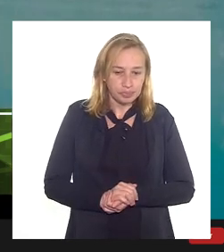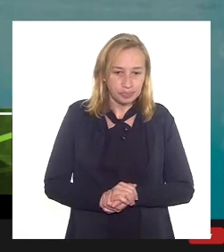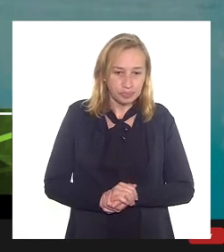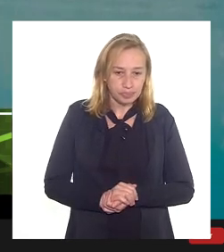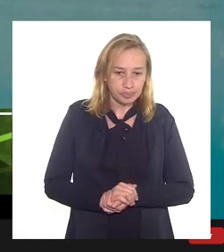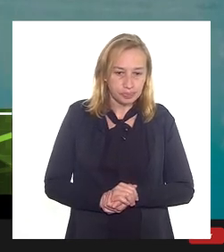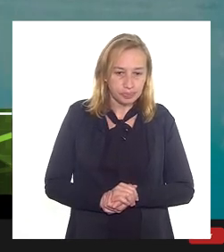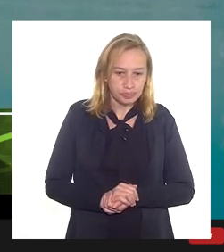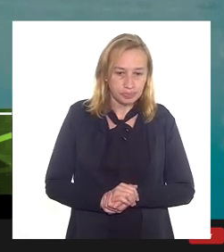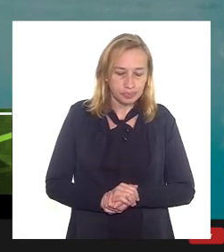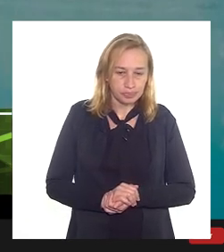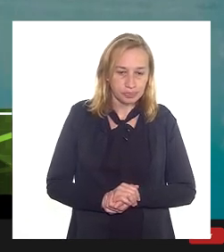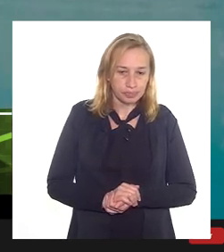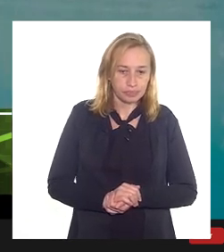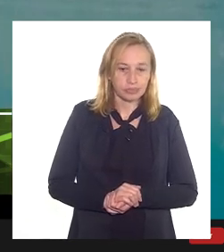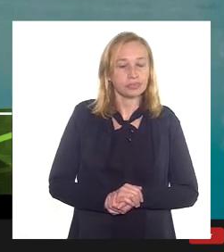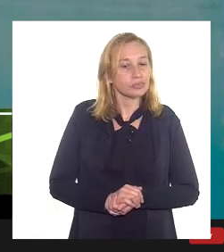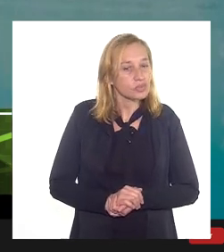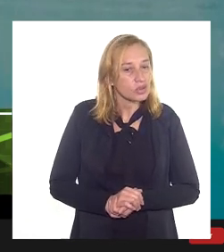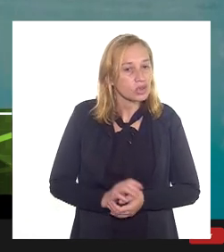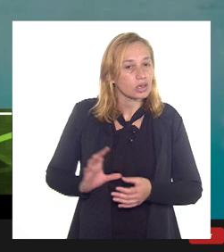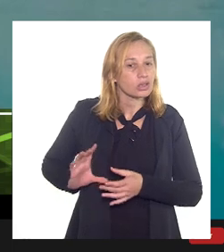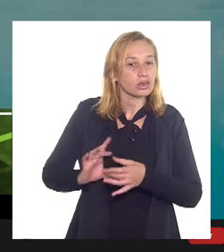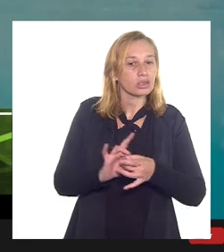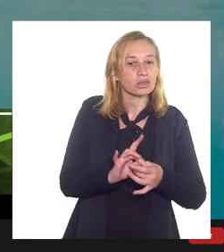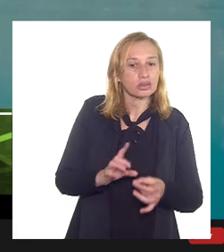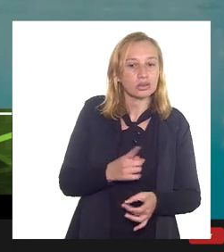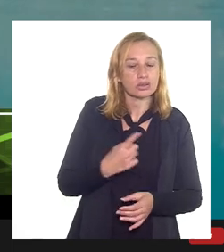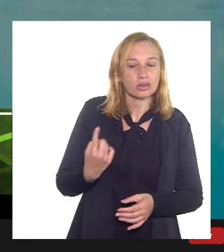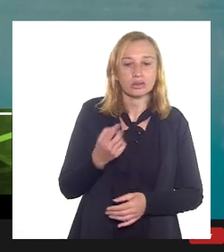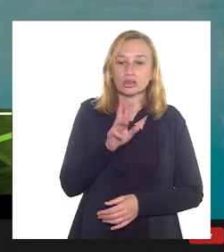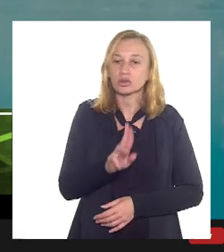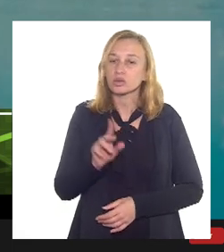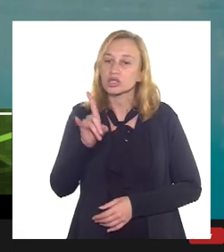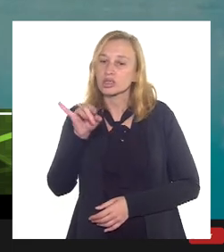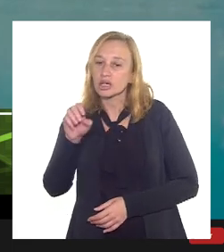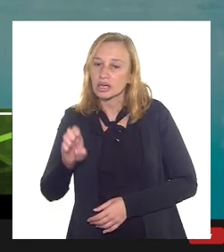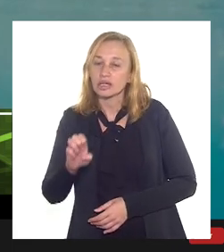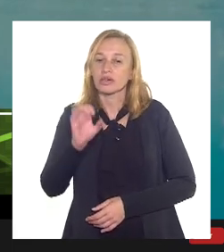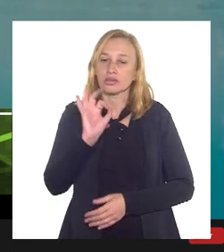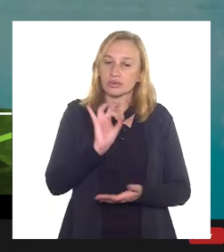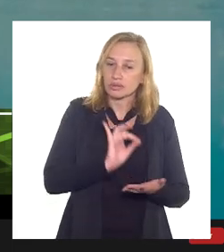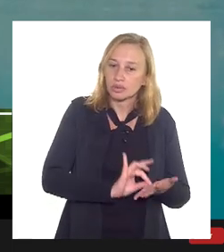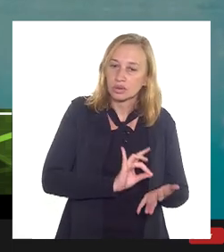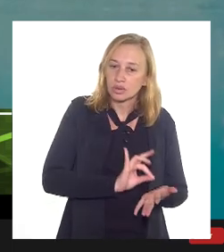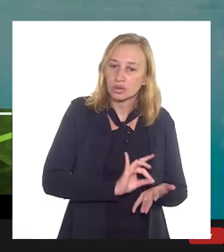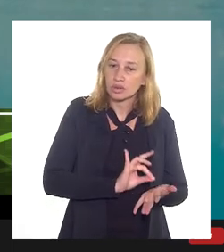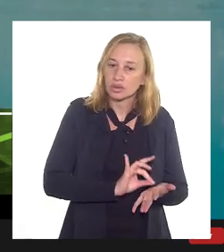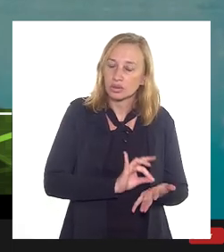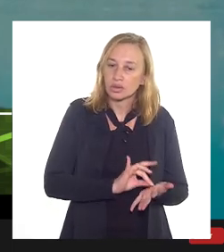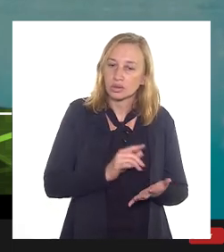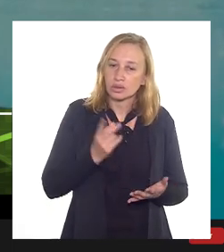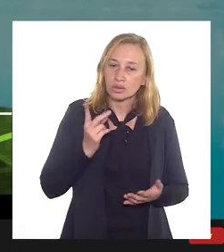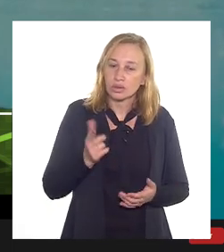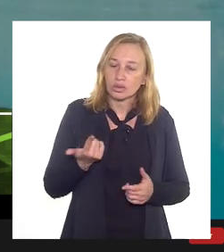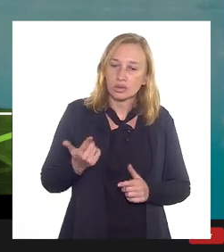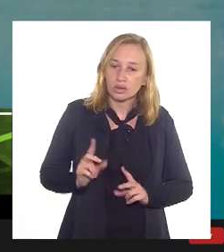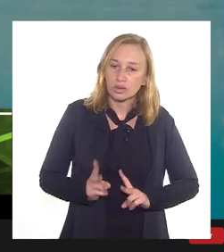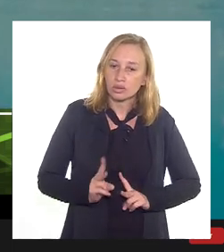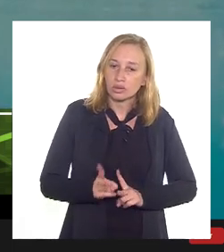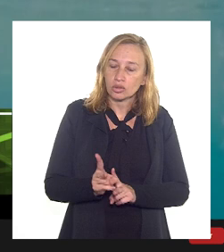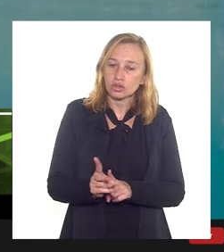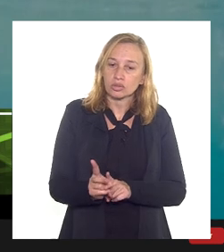nível de produção na medida que a está interligando novos pós das unidades então realmente a gente vai continuar tendo uma